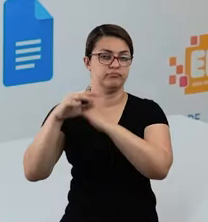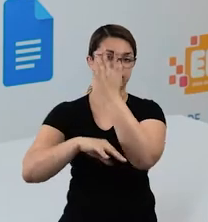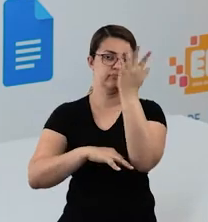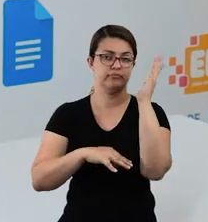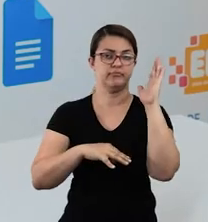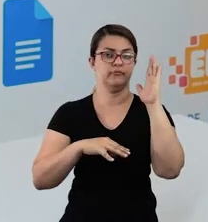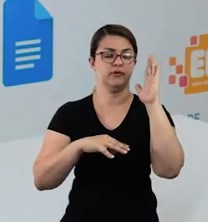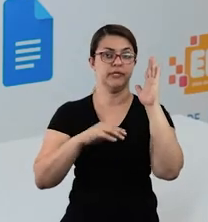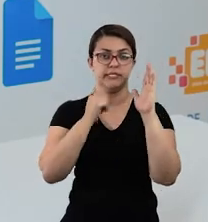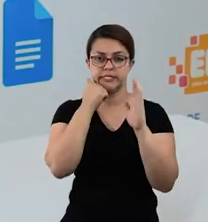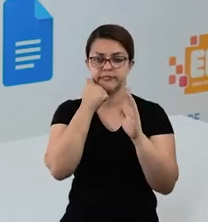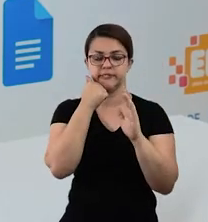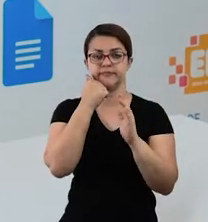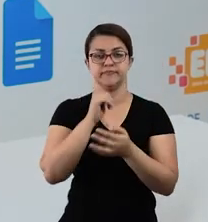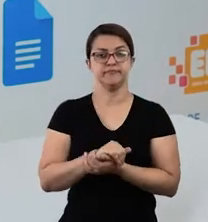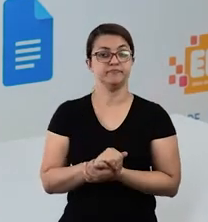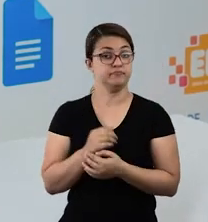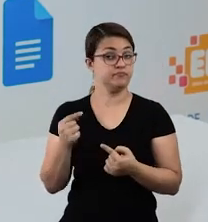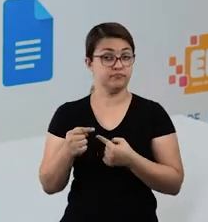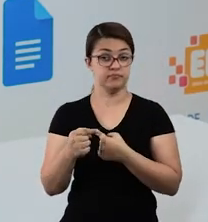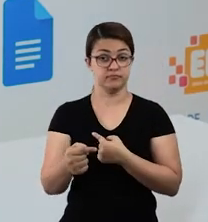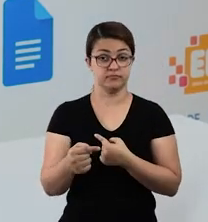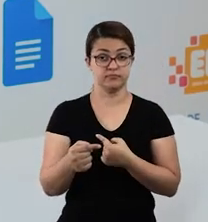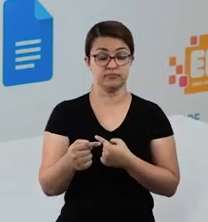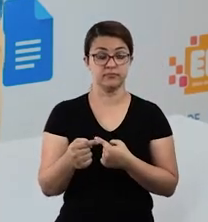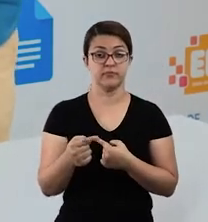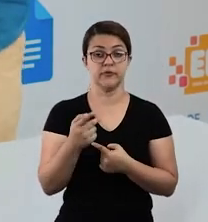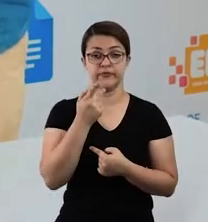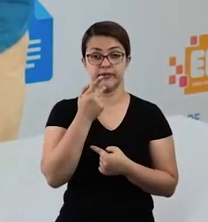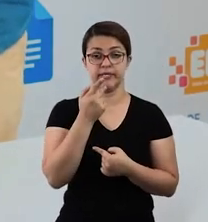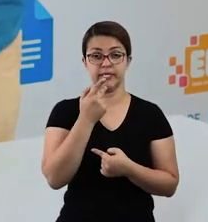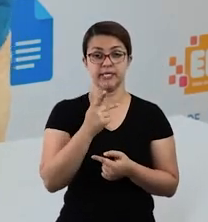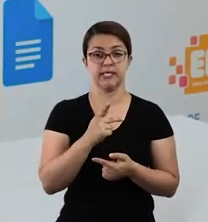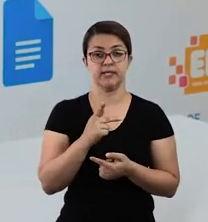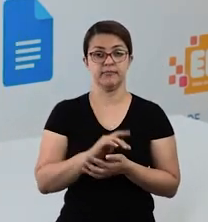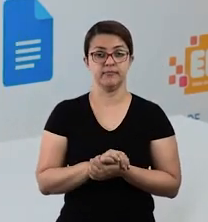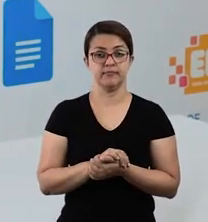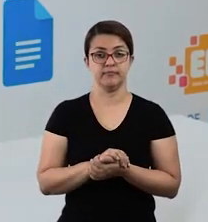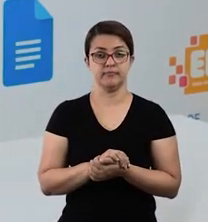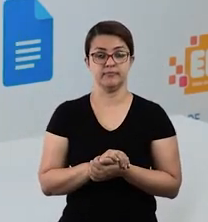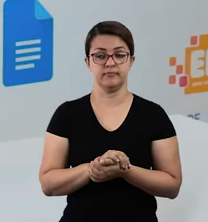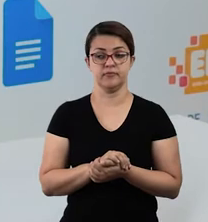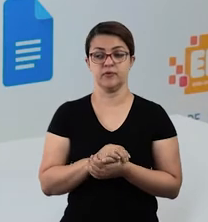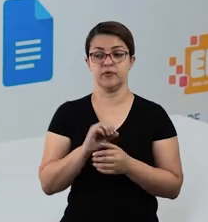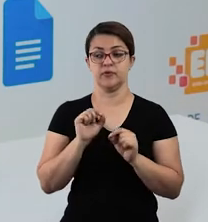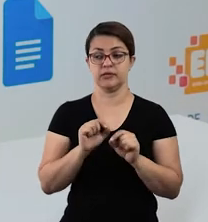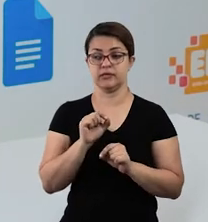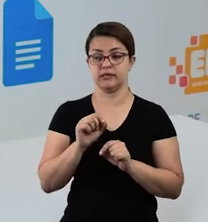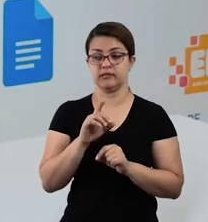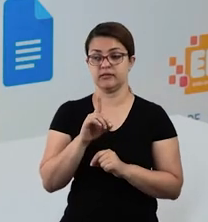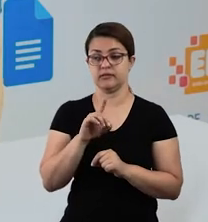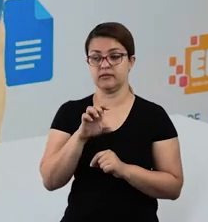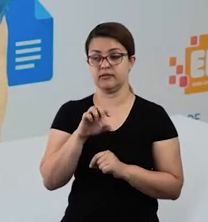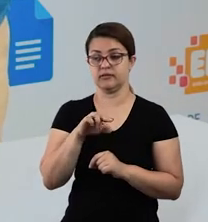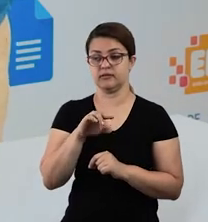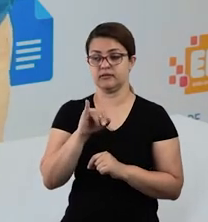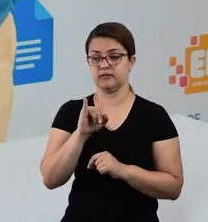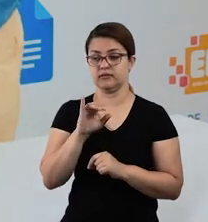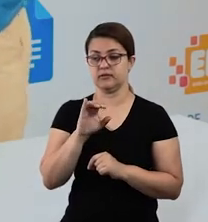na natureza ligados à ciência. Então, essa semana, nós vamos falar sobre densidade, tudo bem?